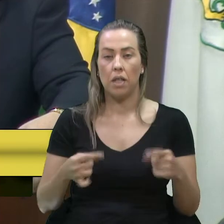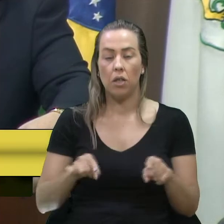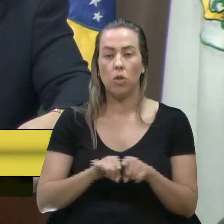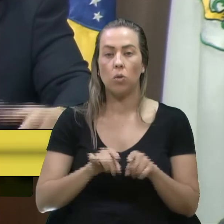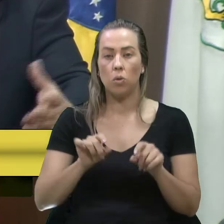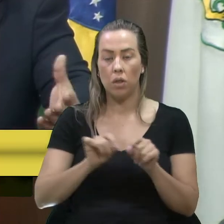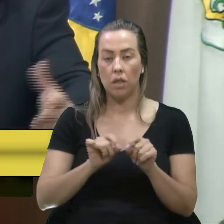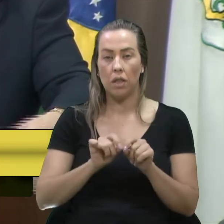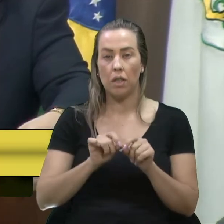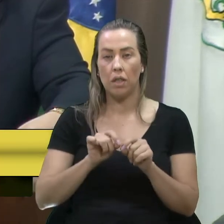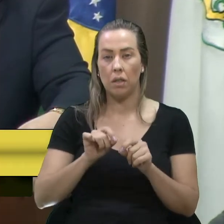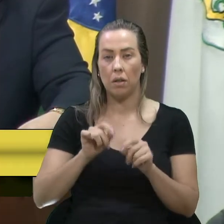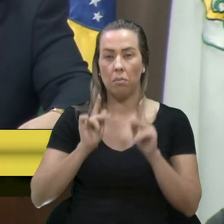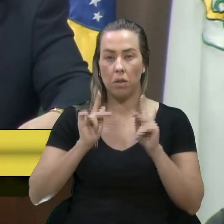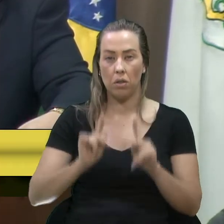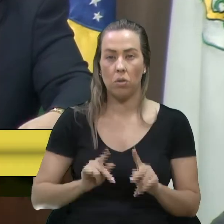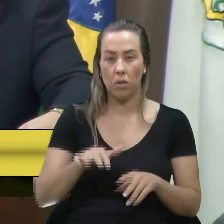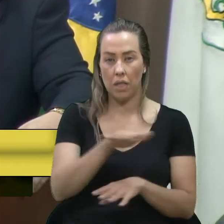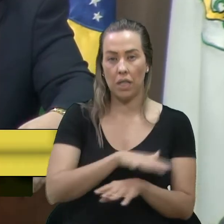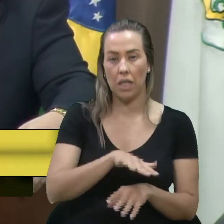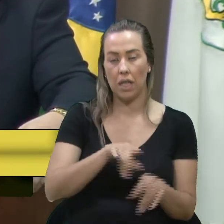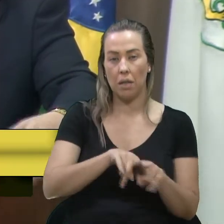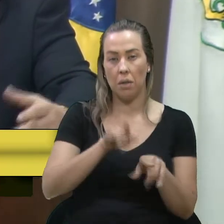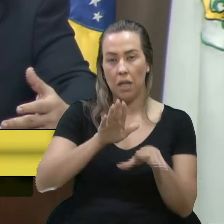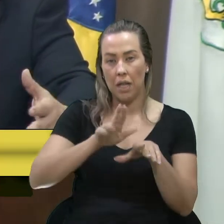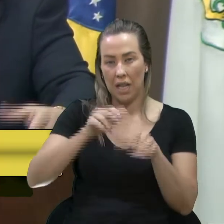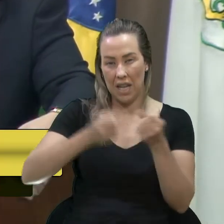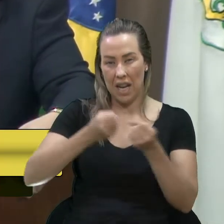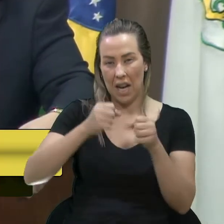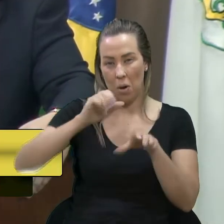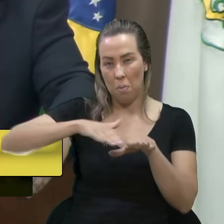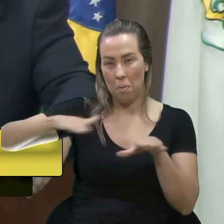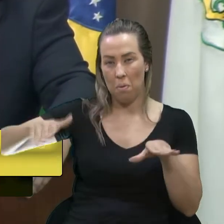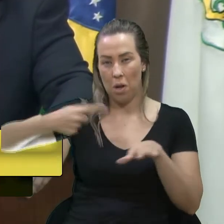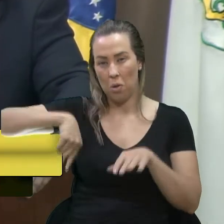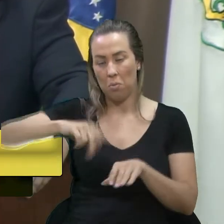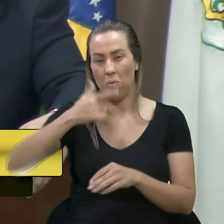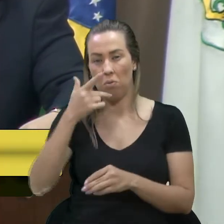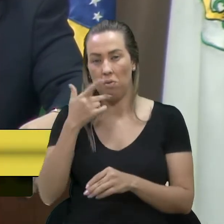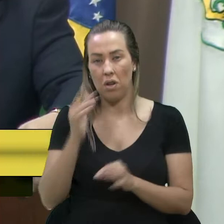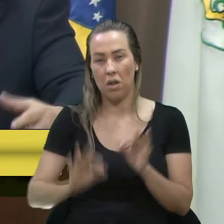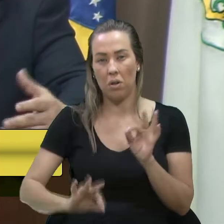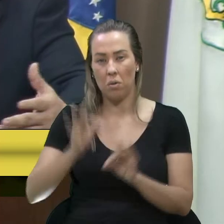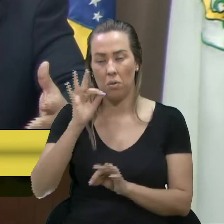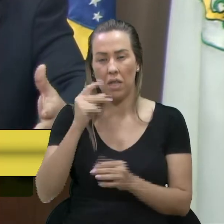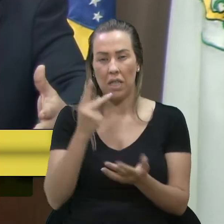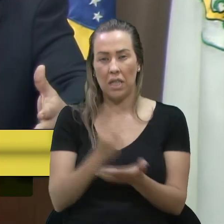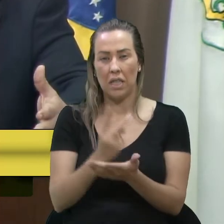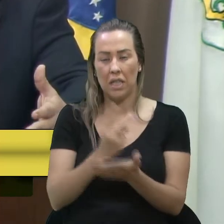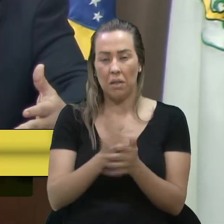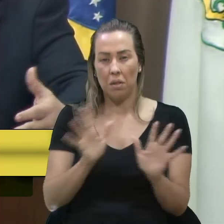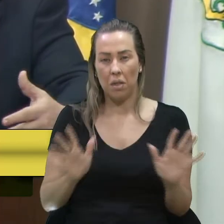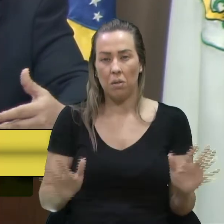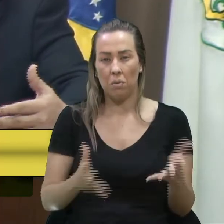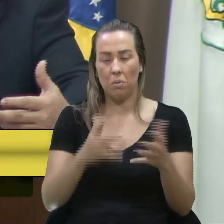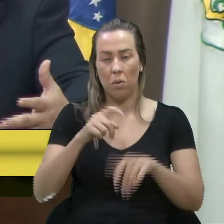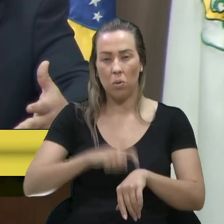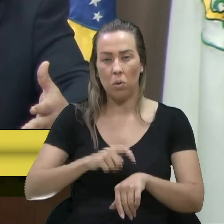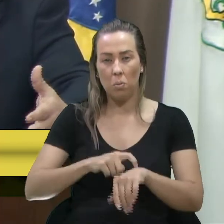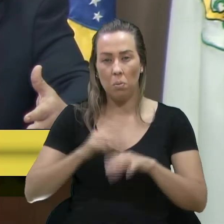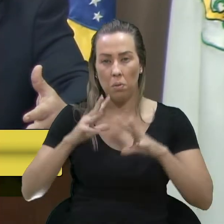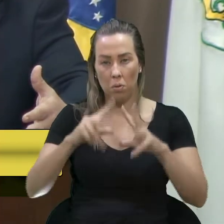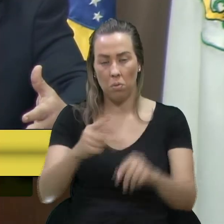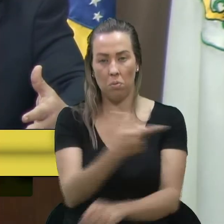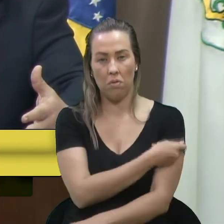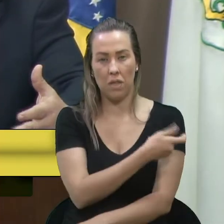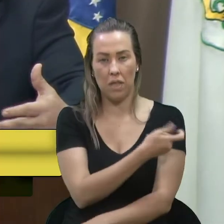o pessoal aqui no estacionamento, se manifestamos, estamos incentivando a todo momento que as pessoas se